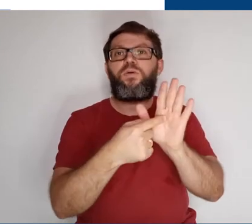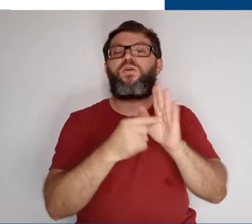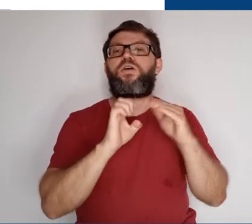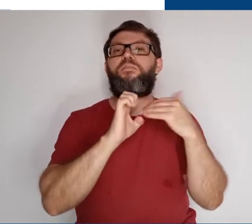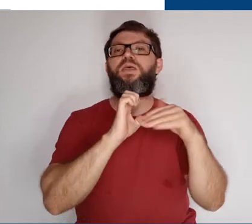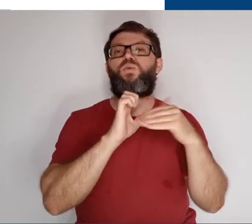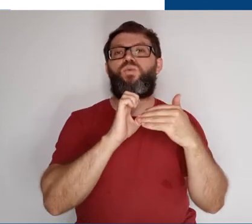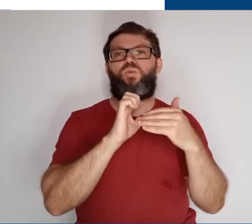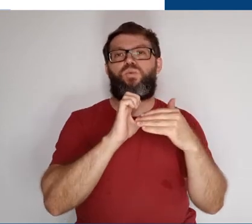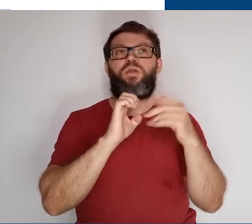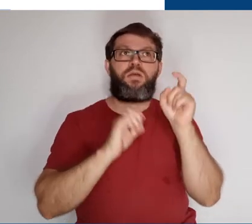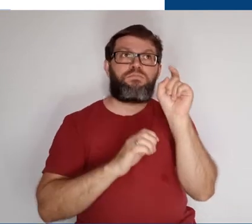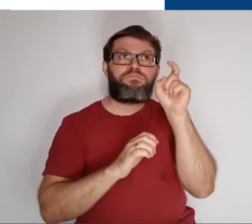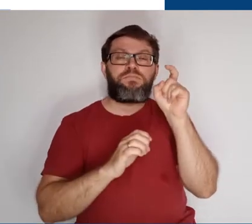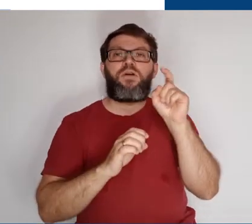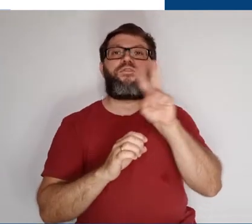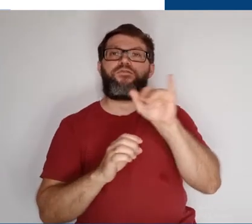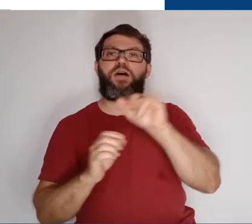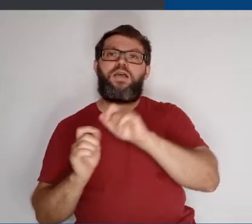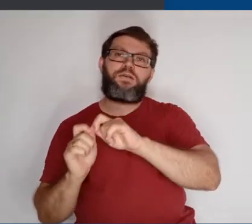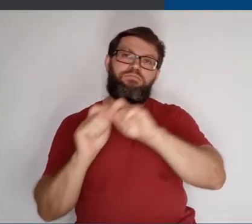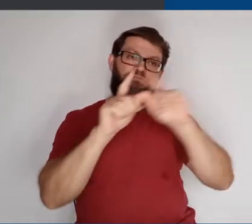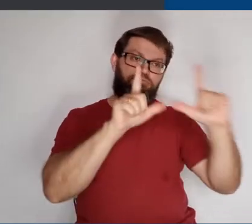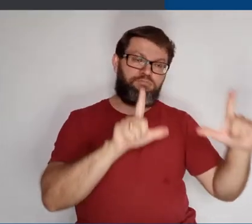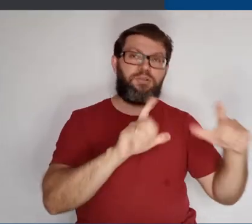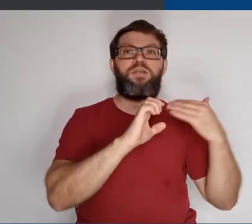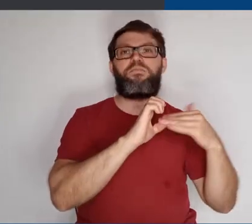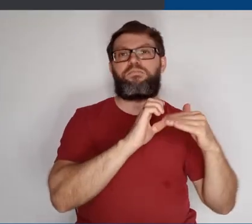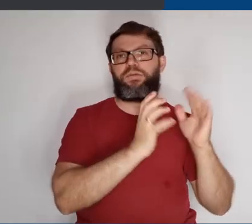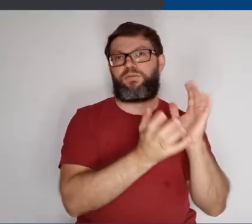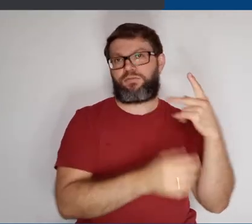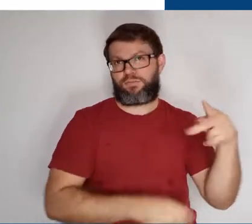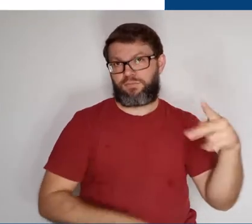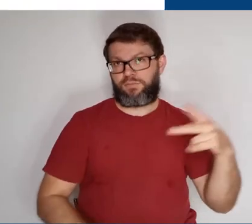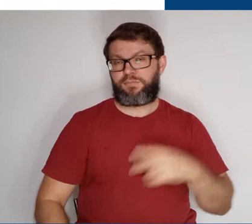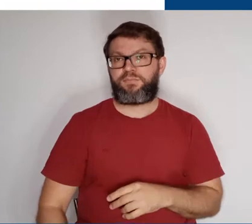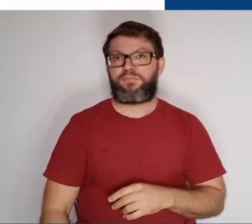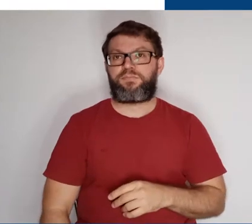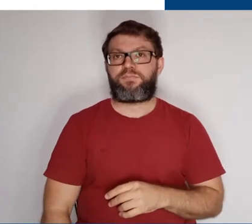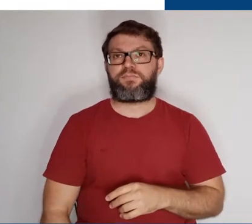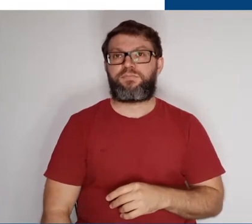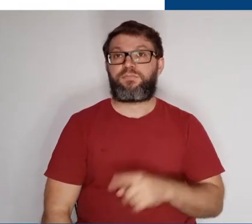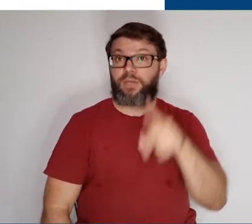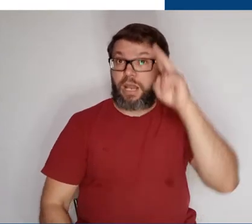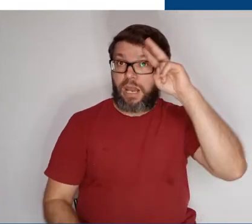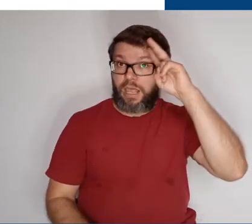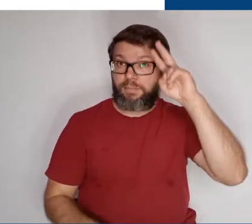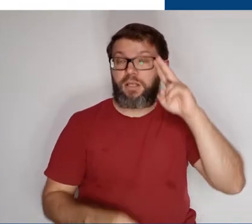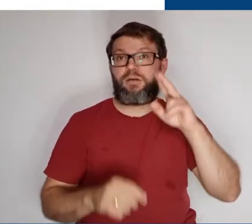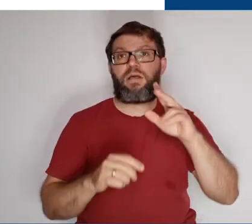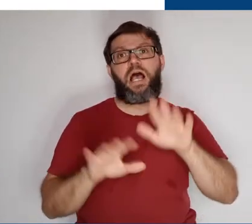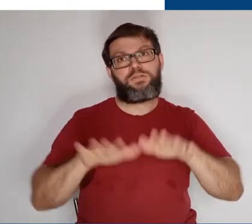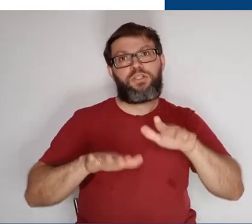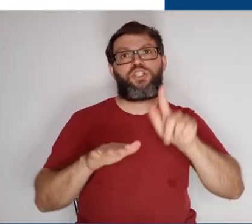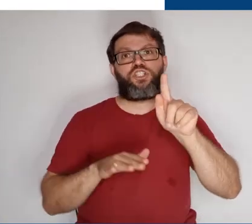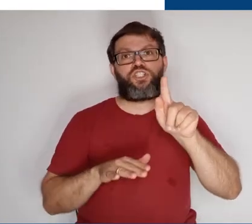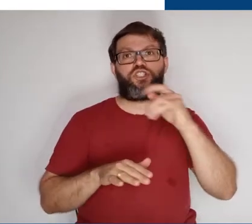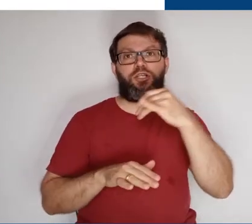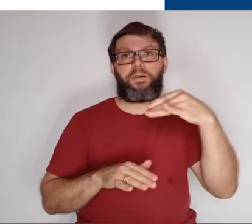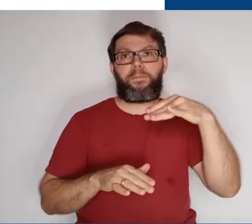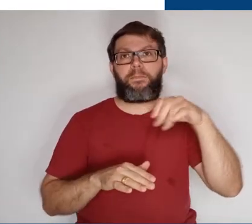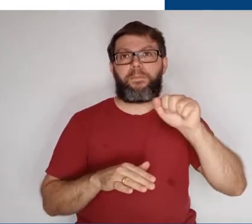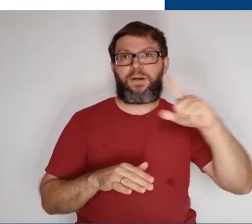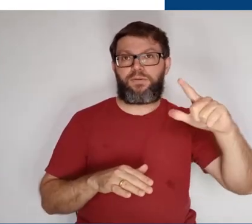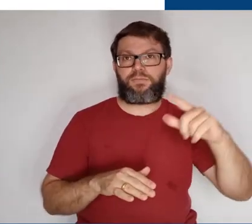o endereço de e-mail. Ao clicar, será direcionado para o e-mail. Lembre-se que é possível que o